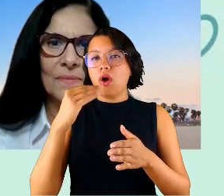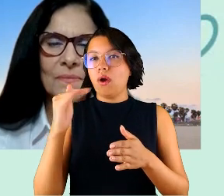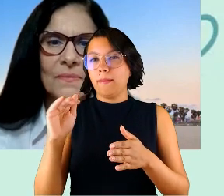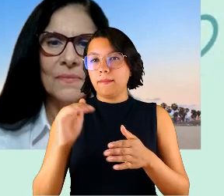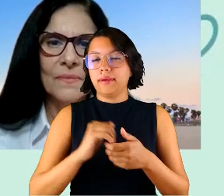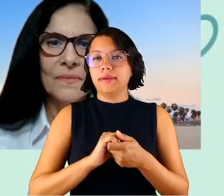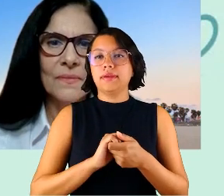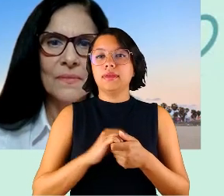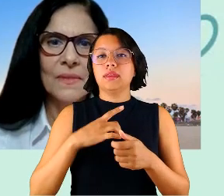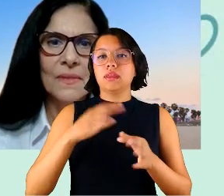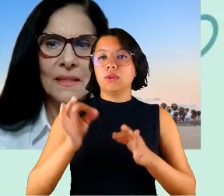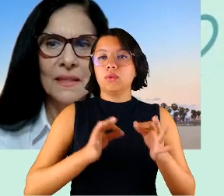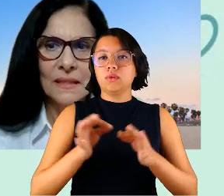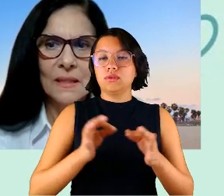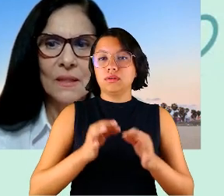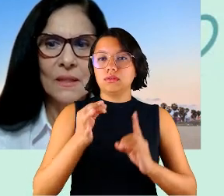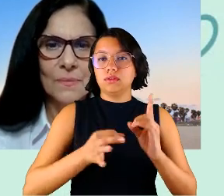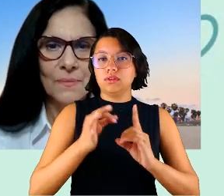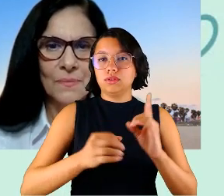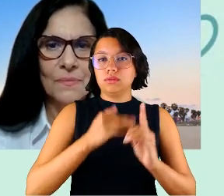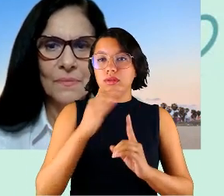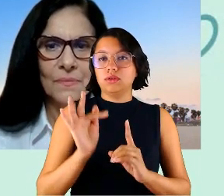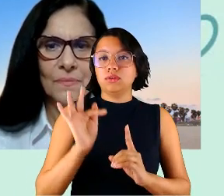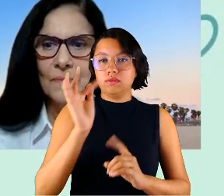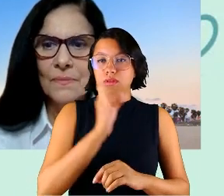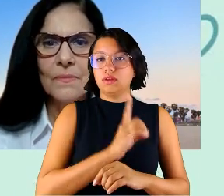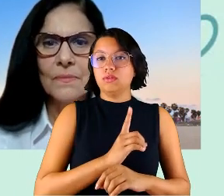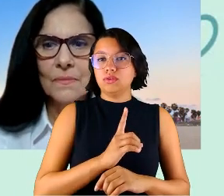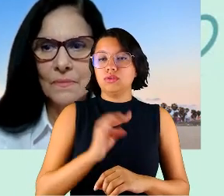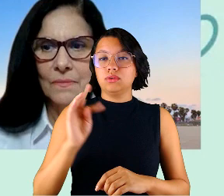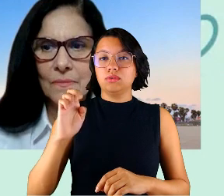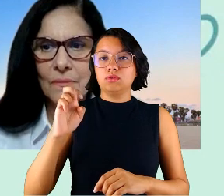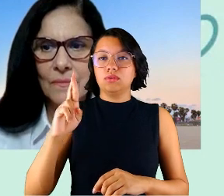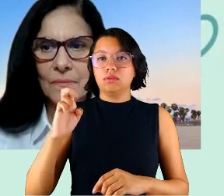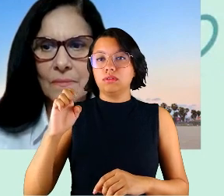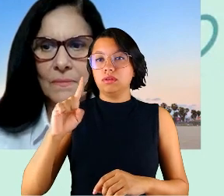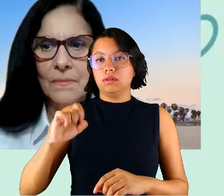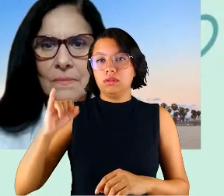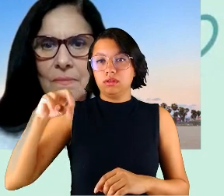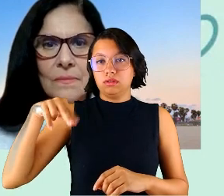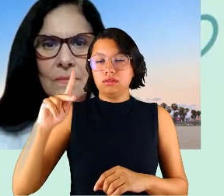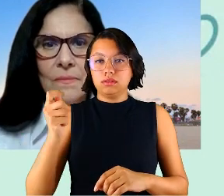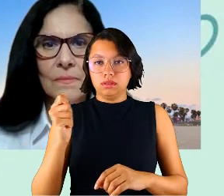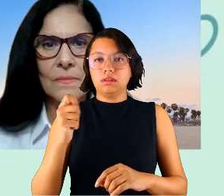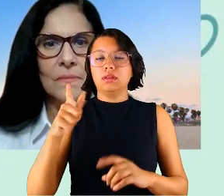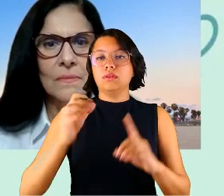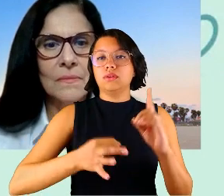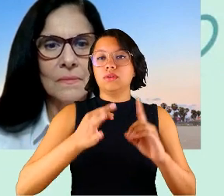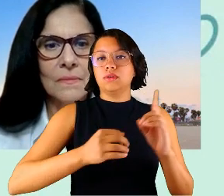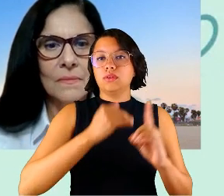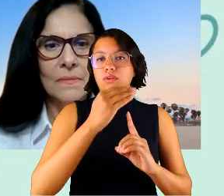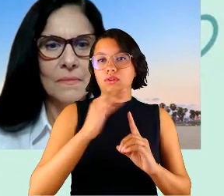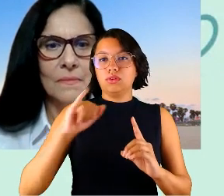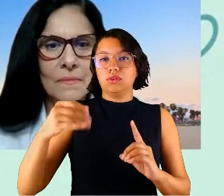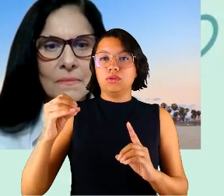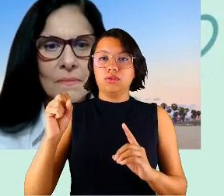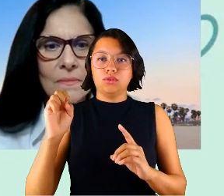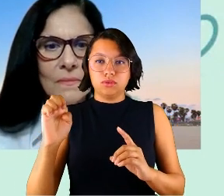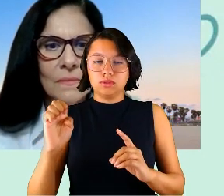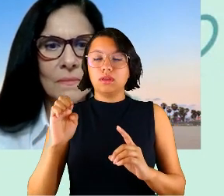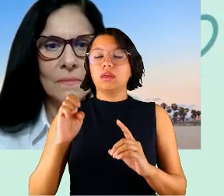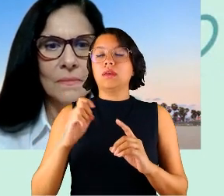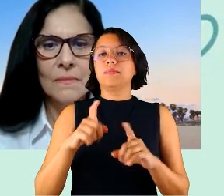que tem a coordenação da Desembargadora Federal e Diretora da Escola, Terezinha Caserta, o Desembargador Federal José Marcos